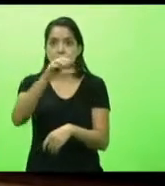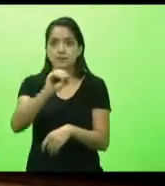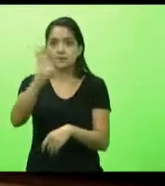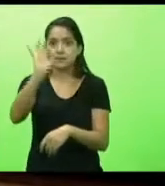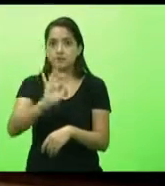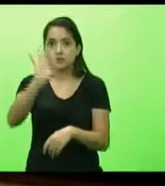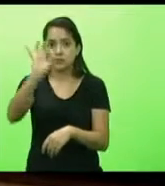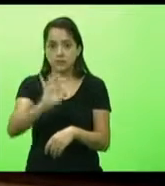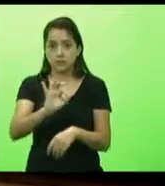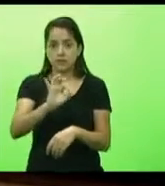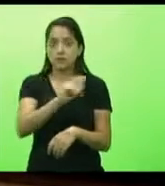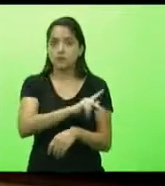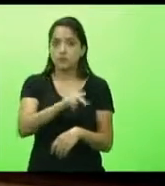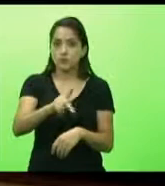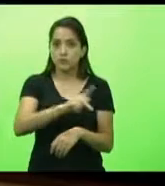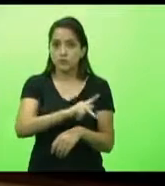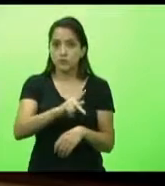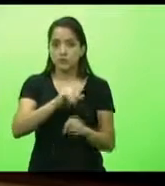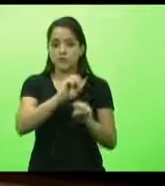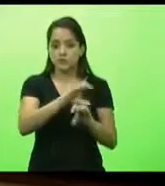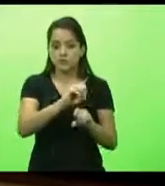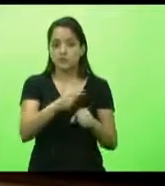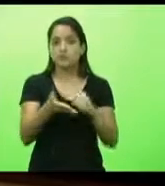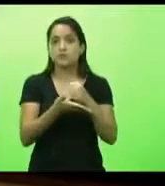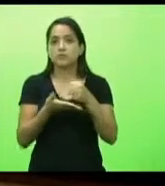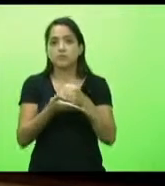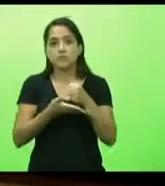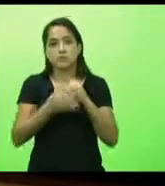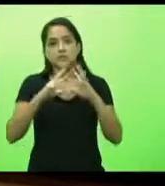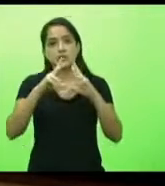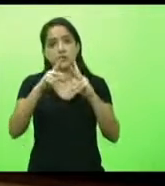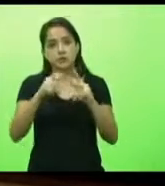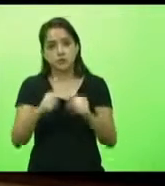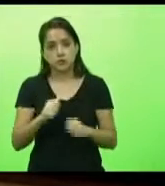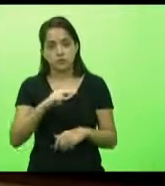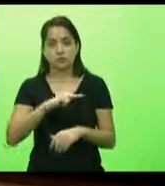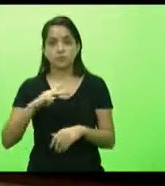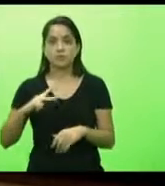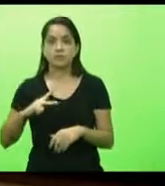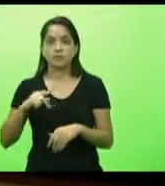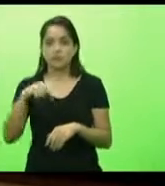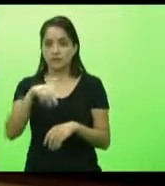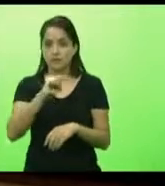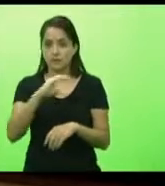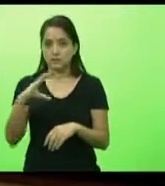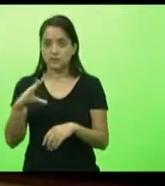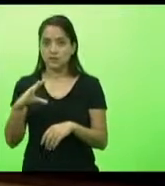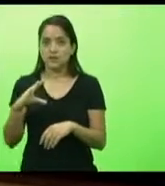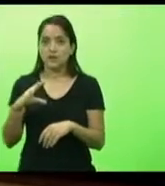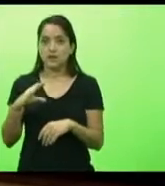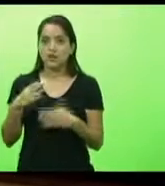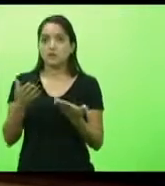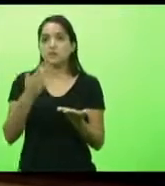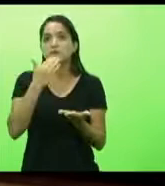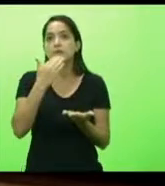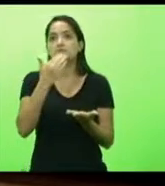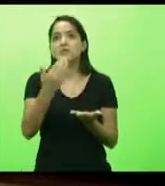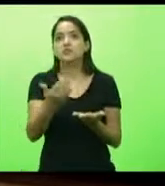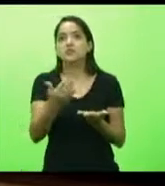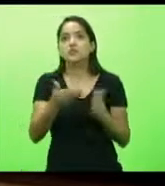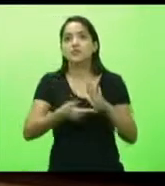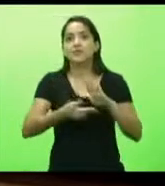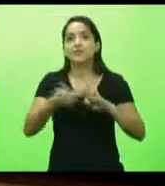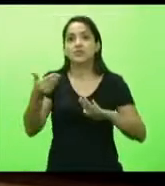professores da educação básica de toda a rede pública de Santa Catarina. Nós não estamos pedindo para tirar